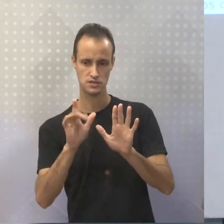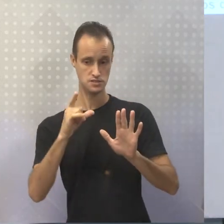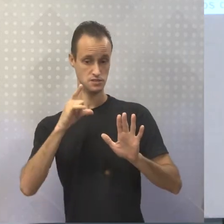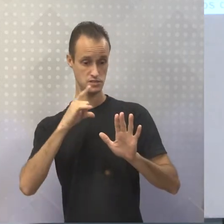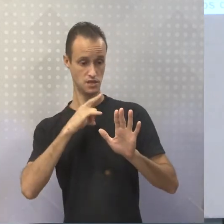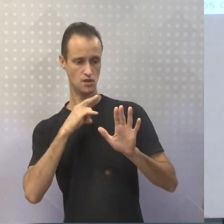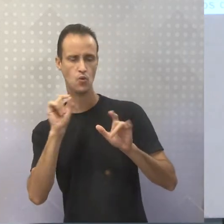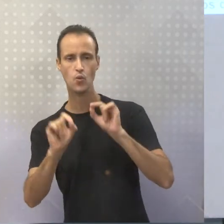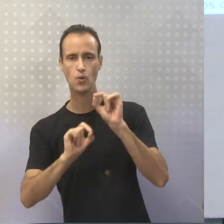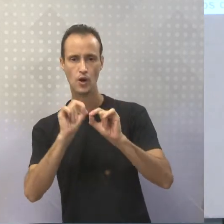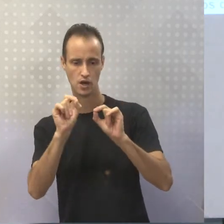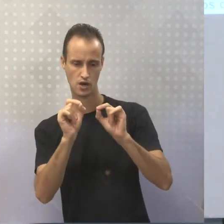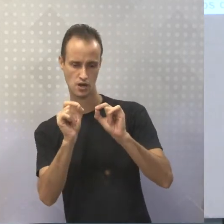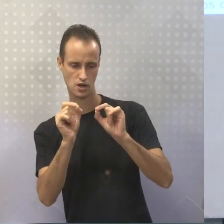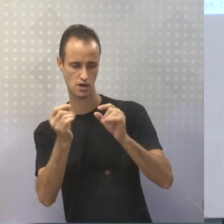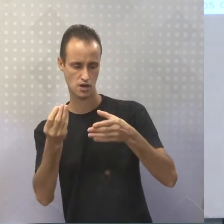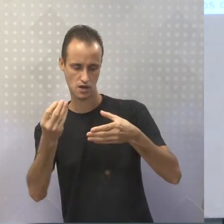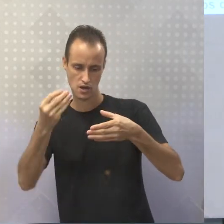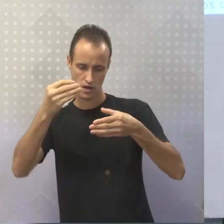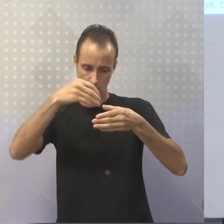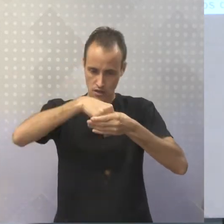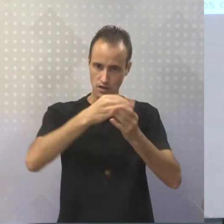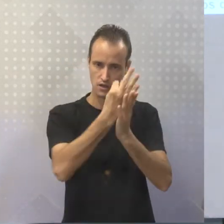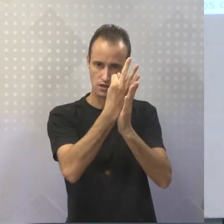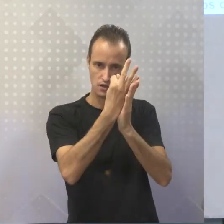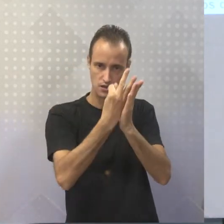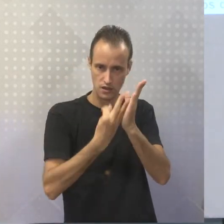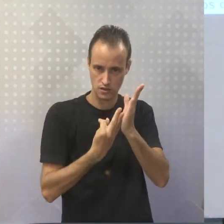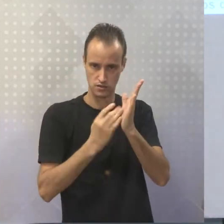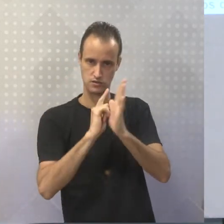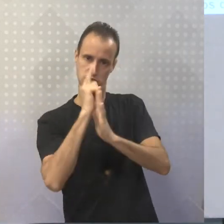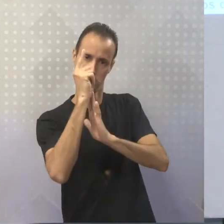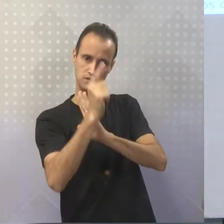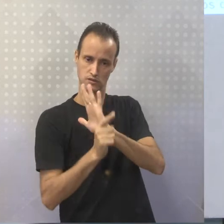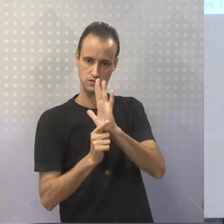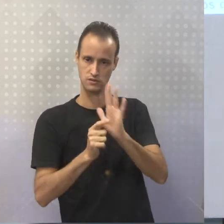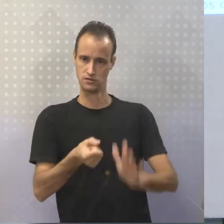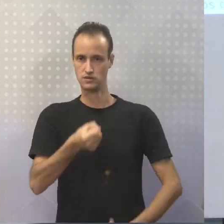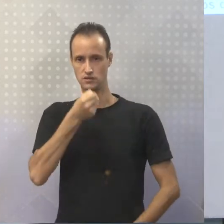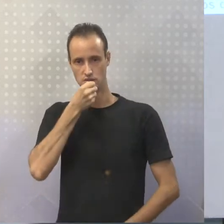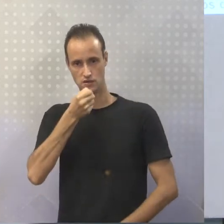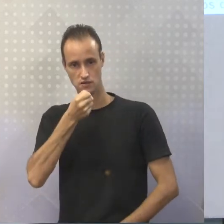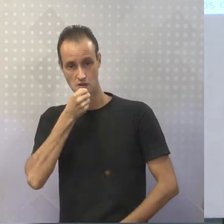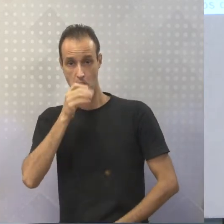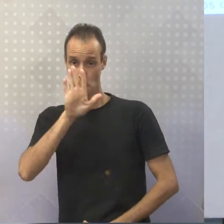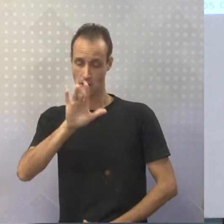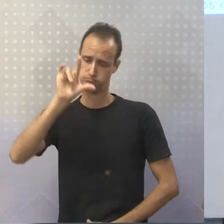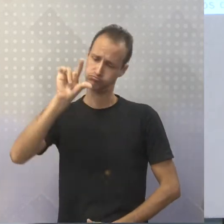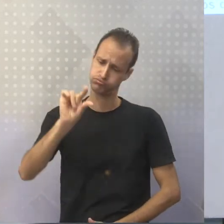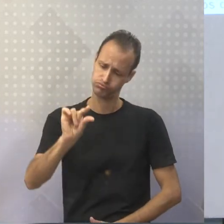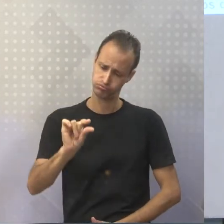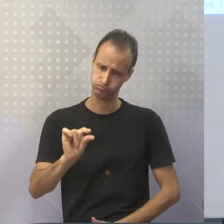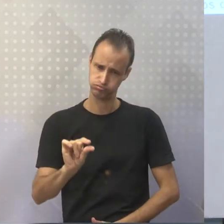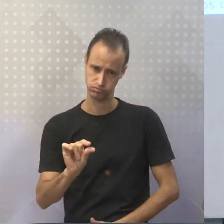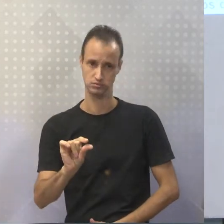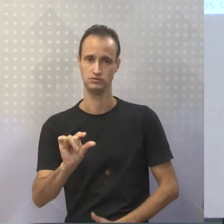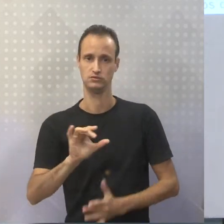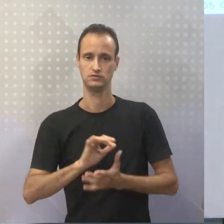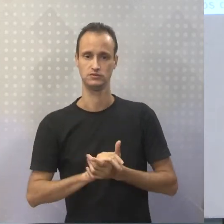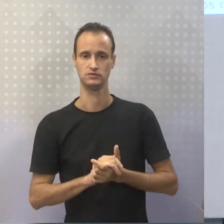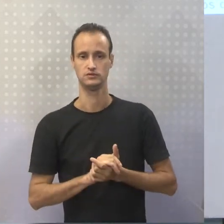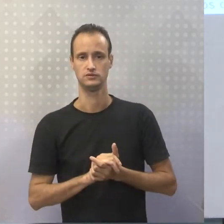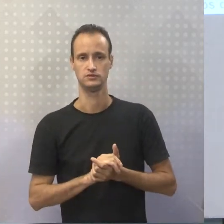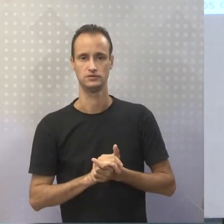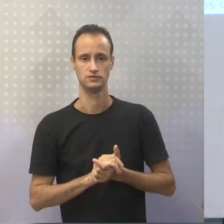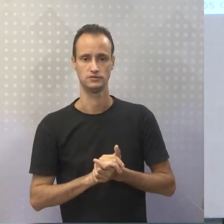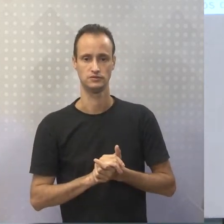existam no gênero reportagem. Só que muito menor em questão de intensidade. A